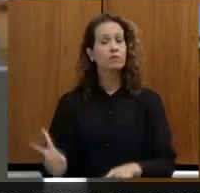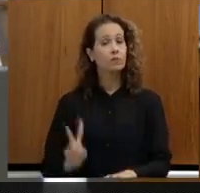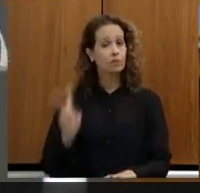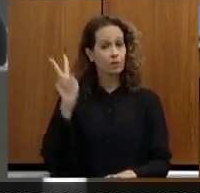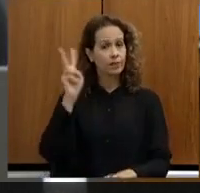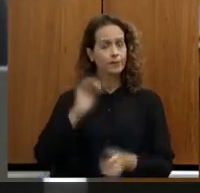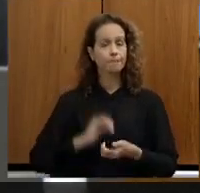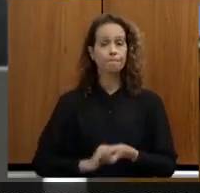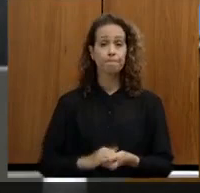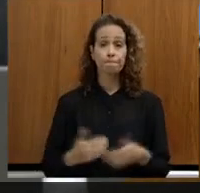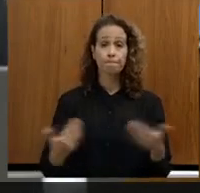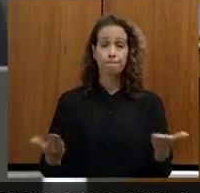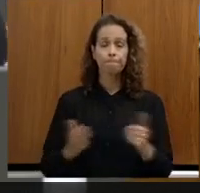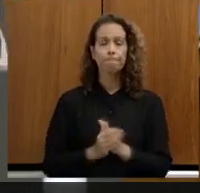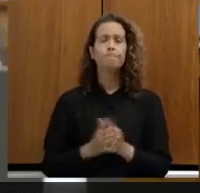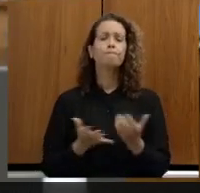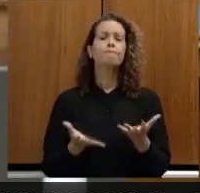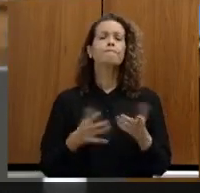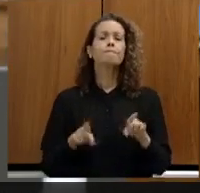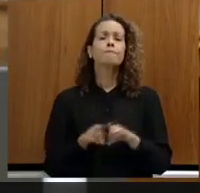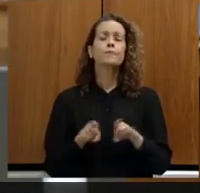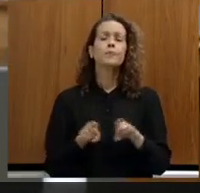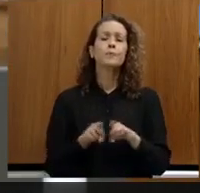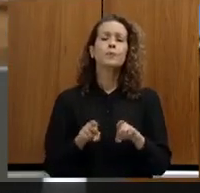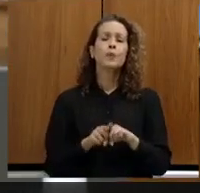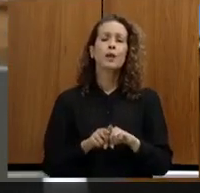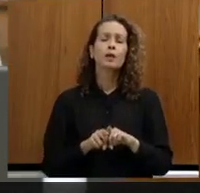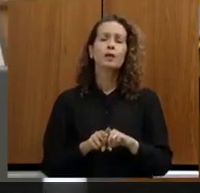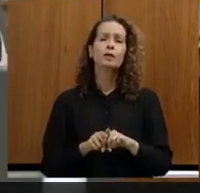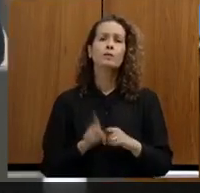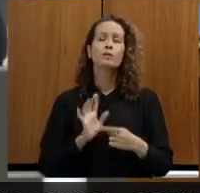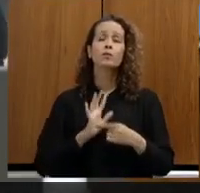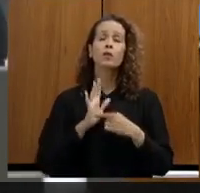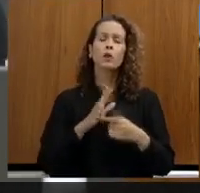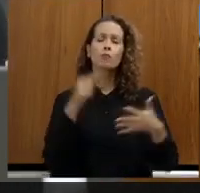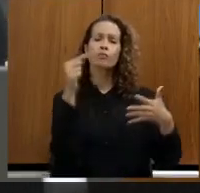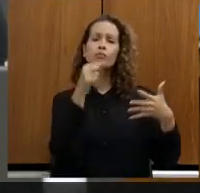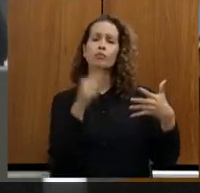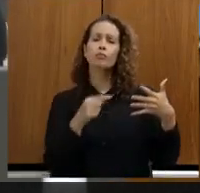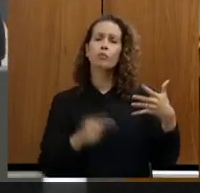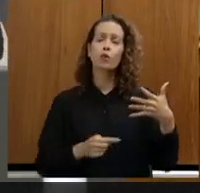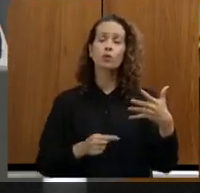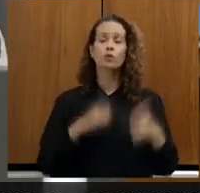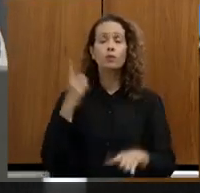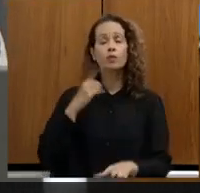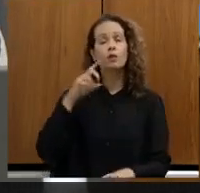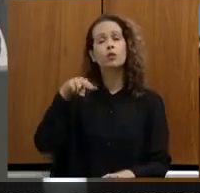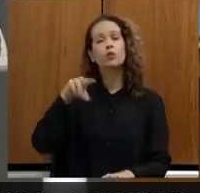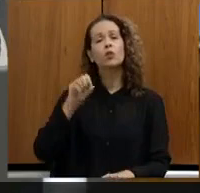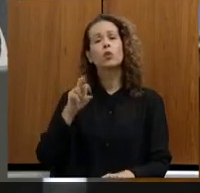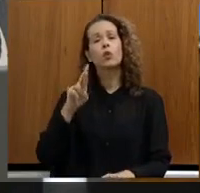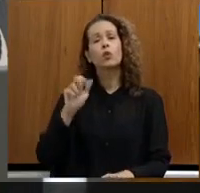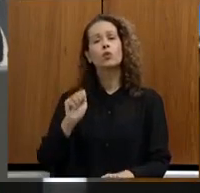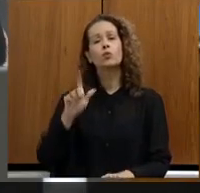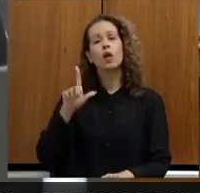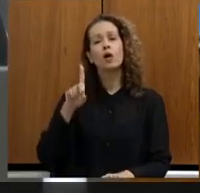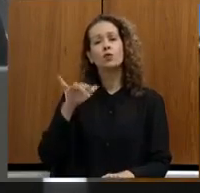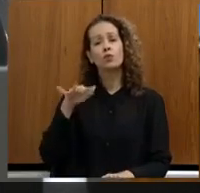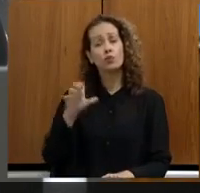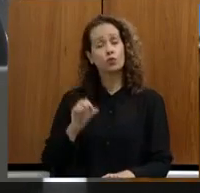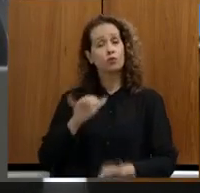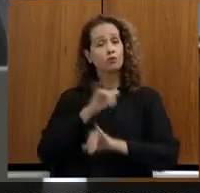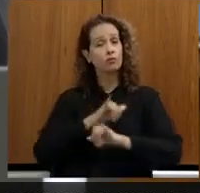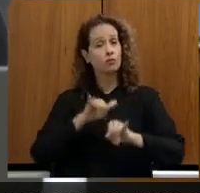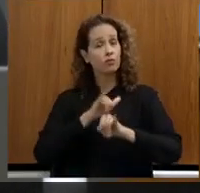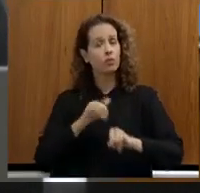bem mas eu queria aqui também referenciar alguns pontos e o deputado Noraldino falou e eu queria reforçar